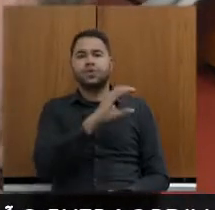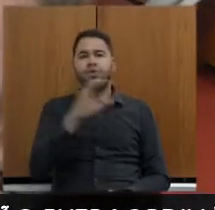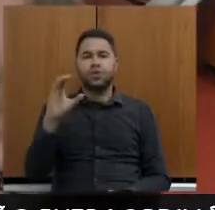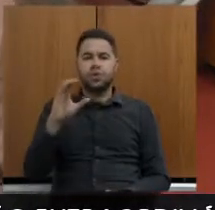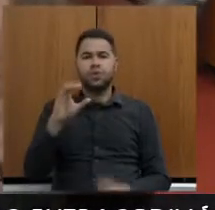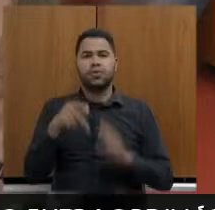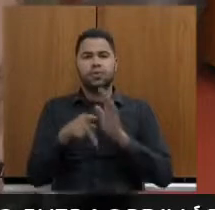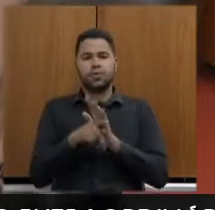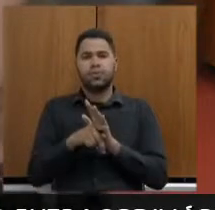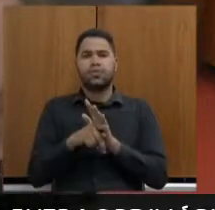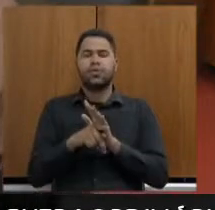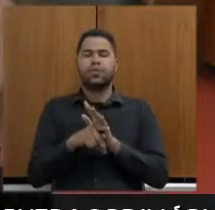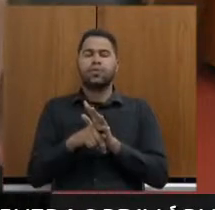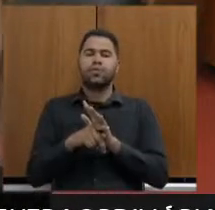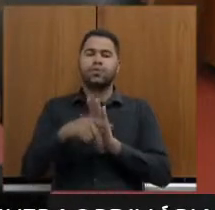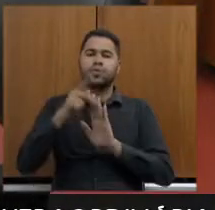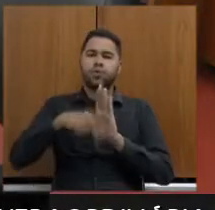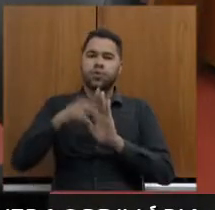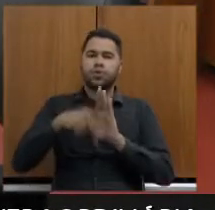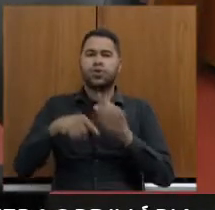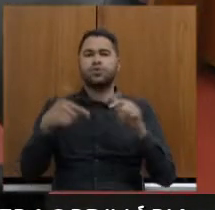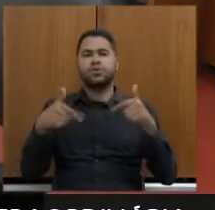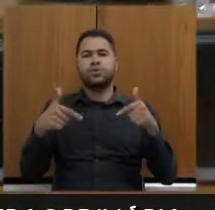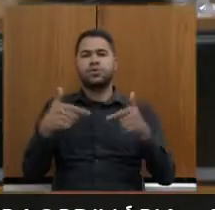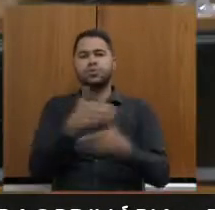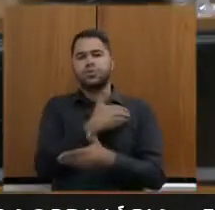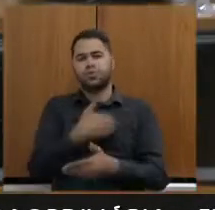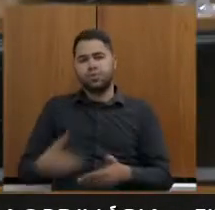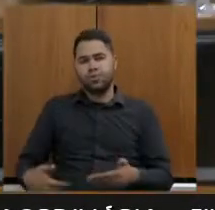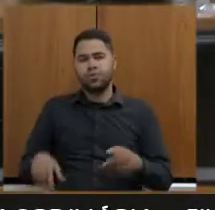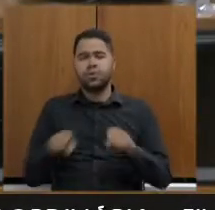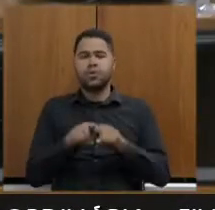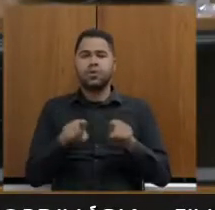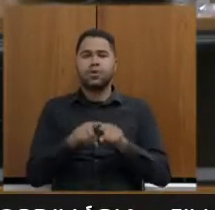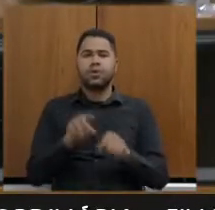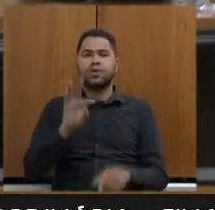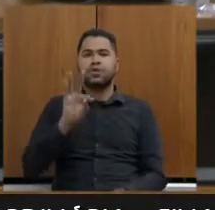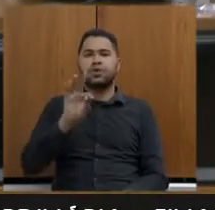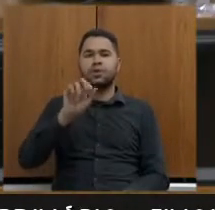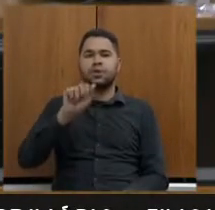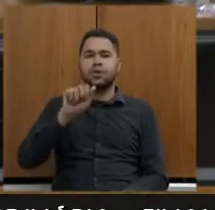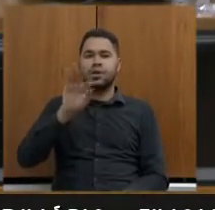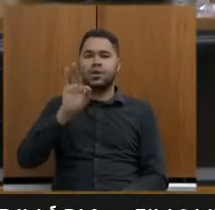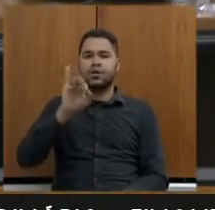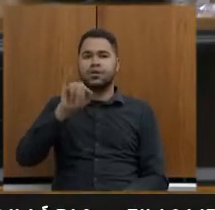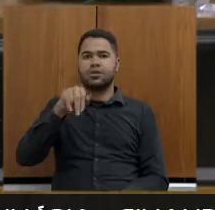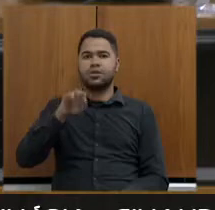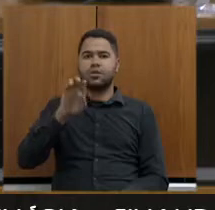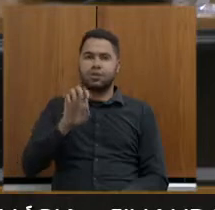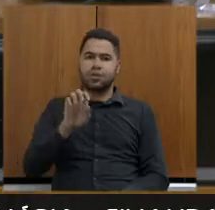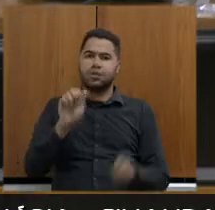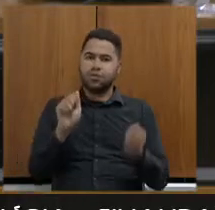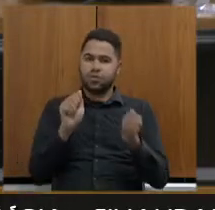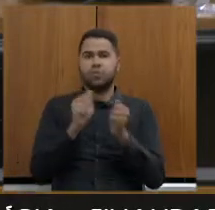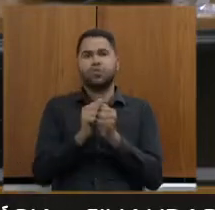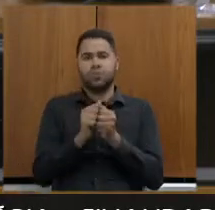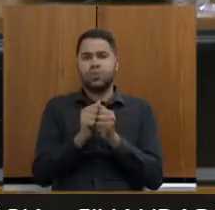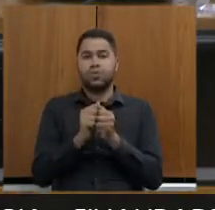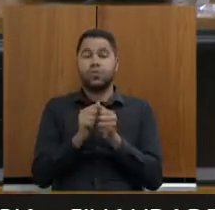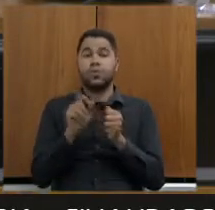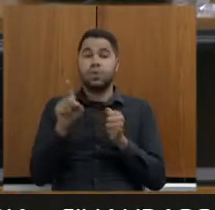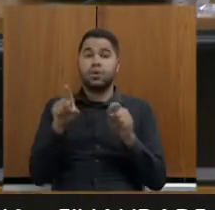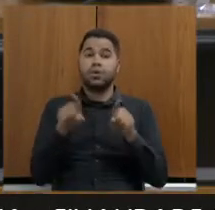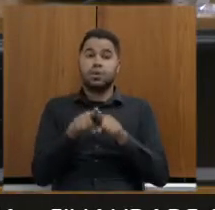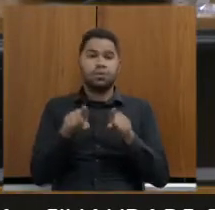Núcleo de Projetos para a Estrutura e Fortalecimento do Serviço Público, também da Tatiane, está ao lado, ela é